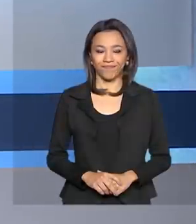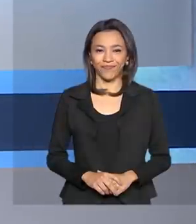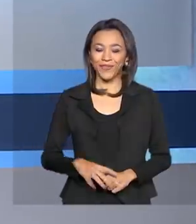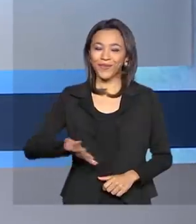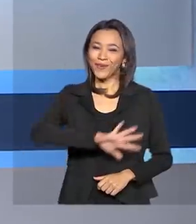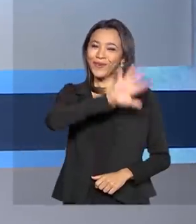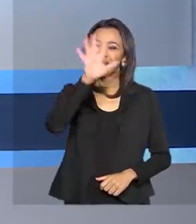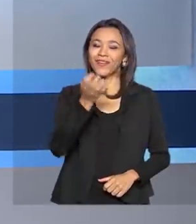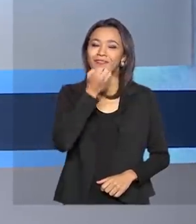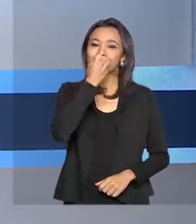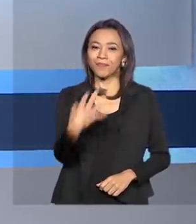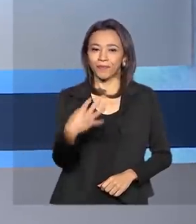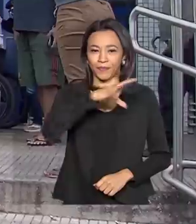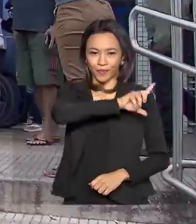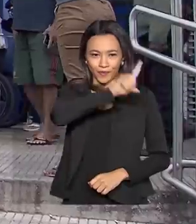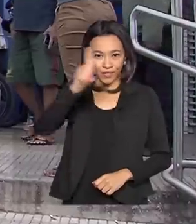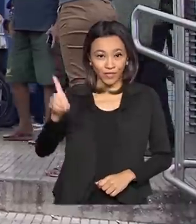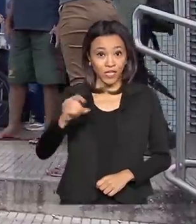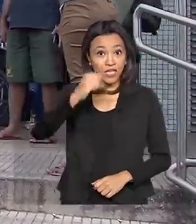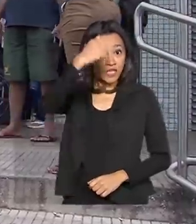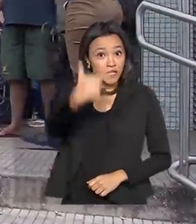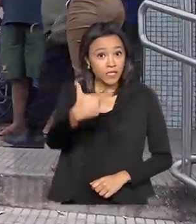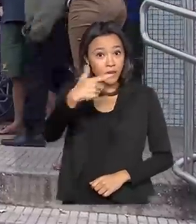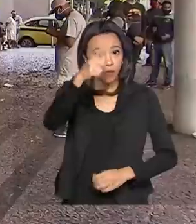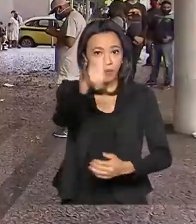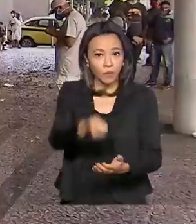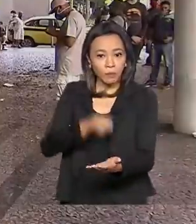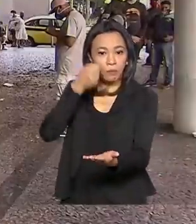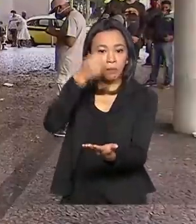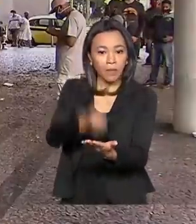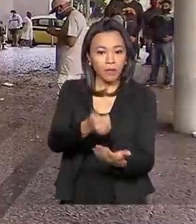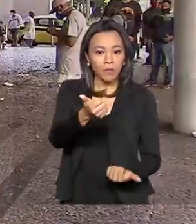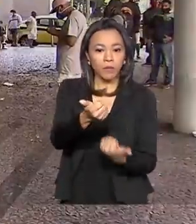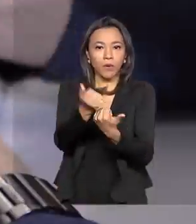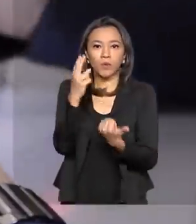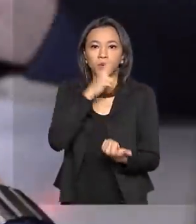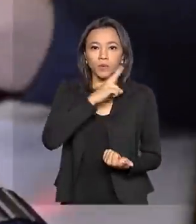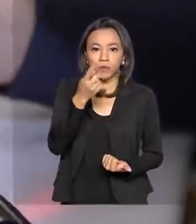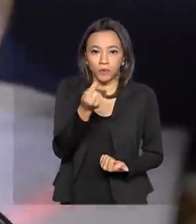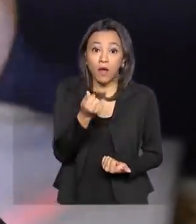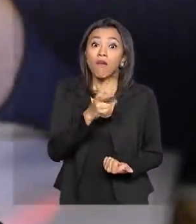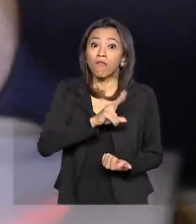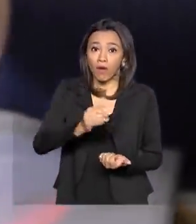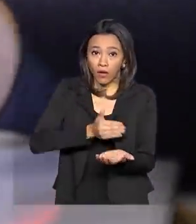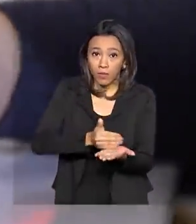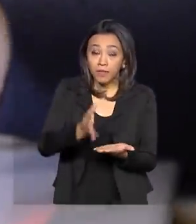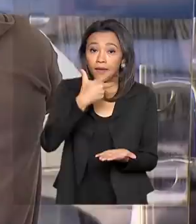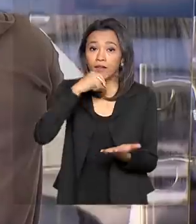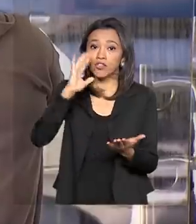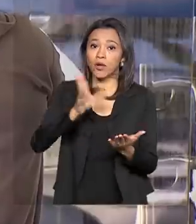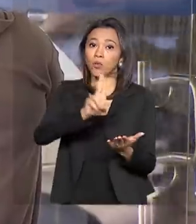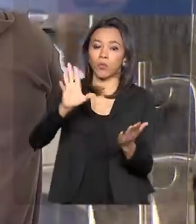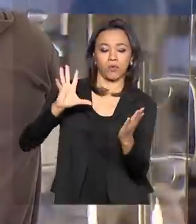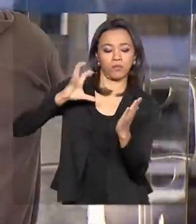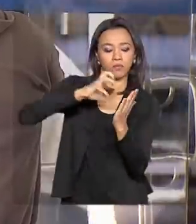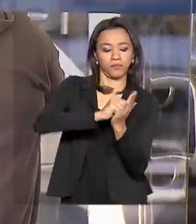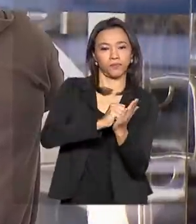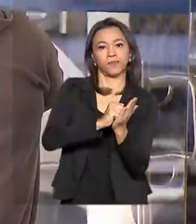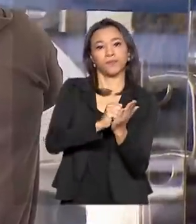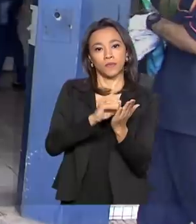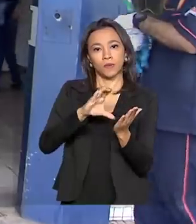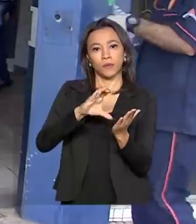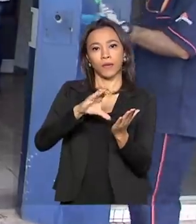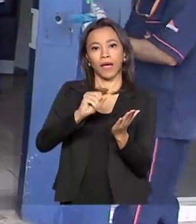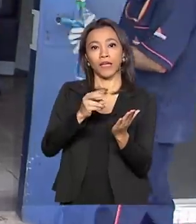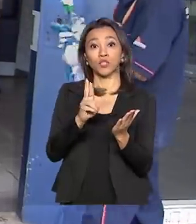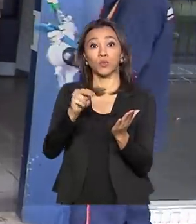Olá, bom dia! Segunda parcela do auxílio emergencial começa a ser paga para quem está no cadastro único e quem se inscreveu